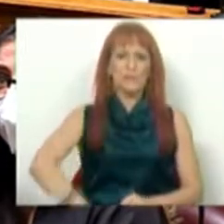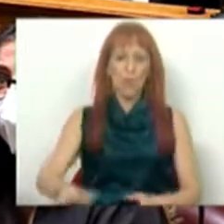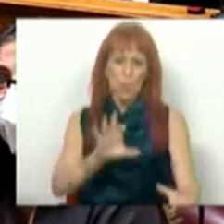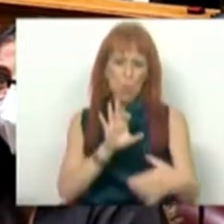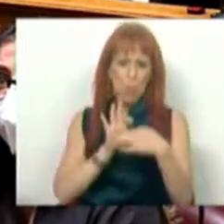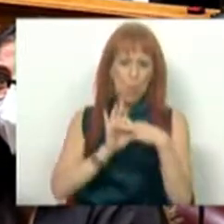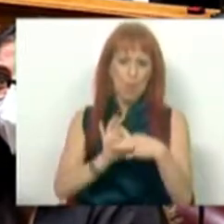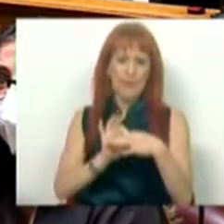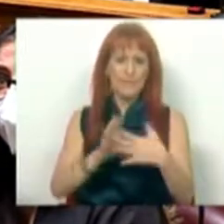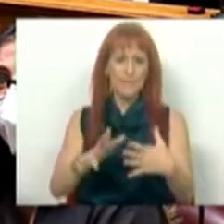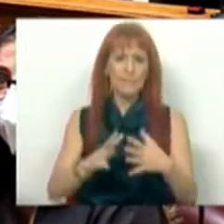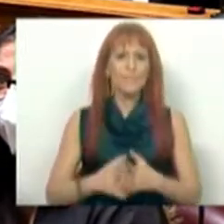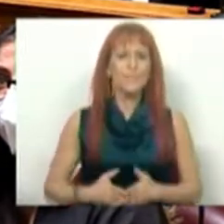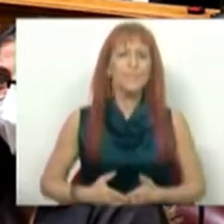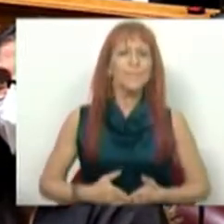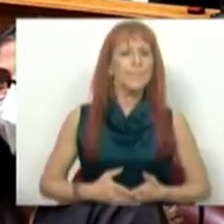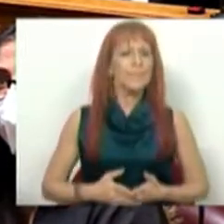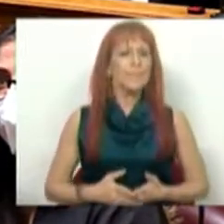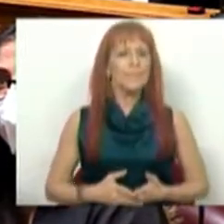coerência.